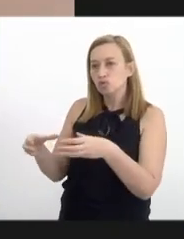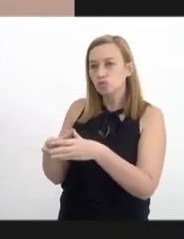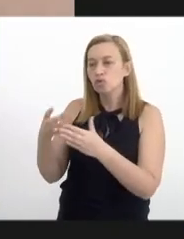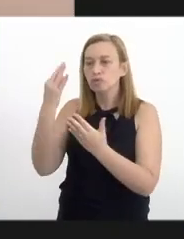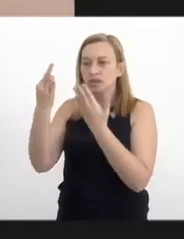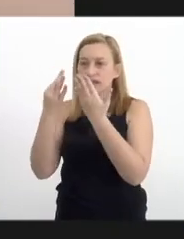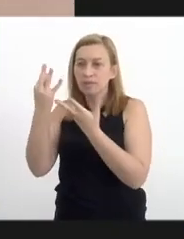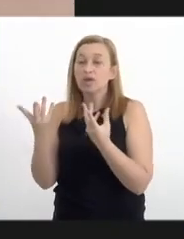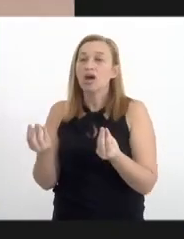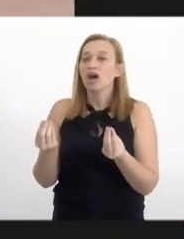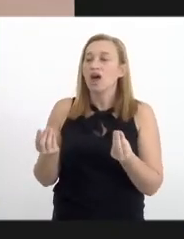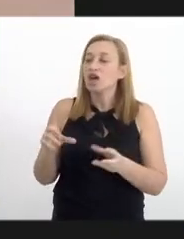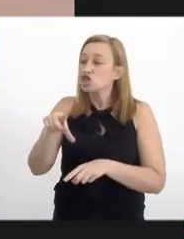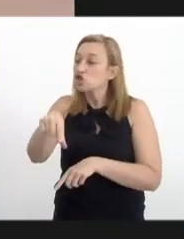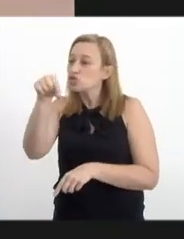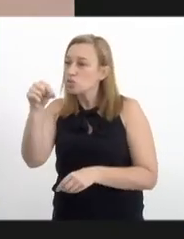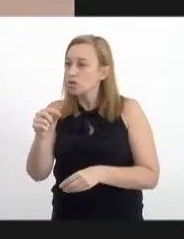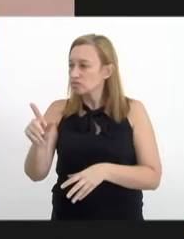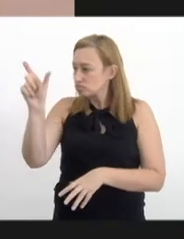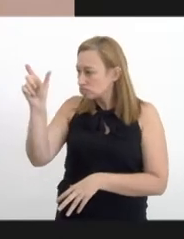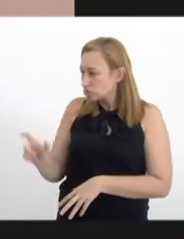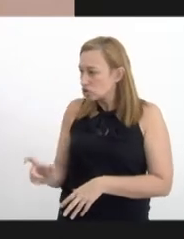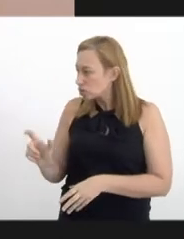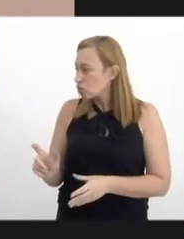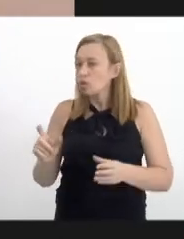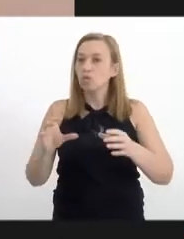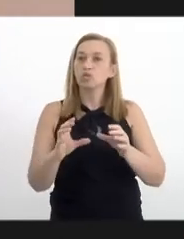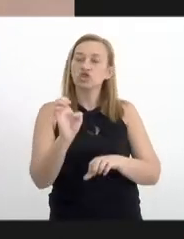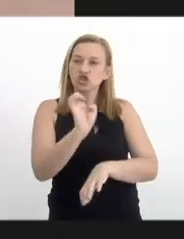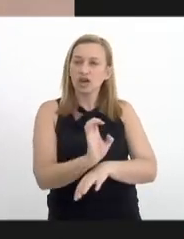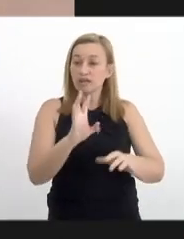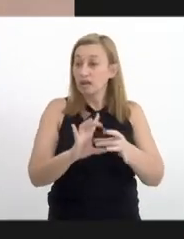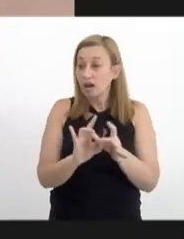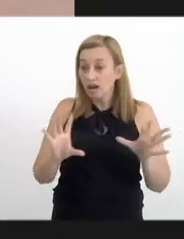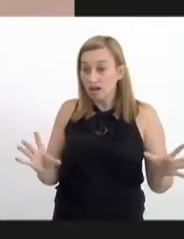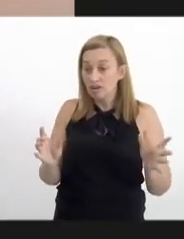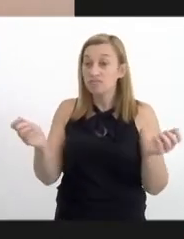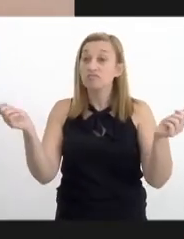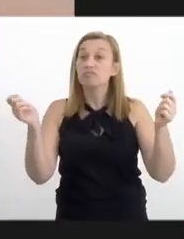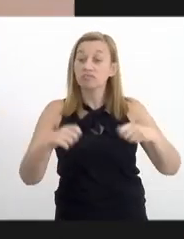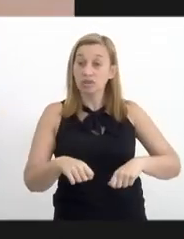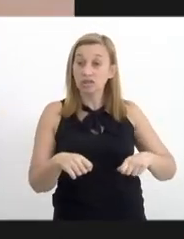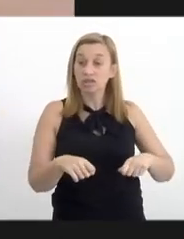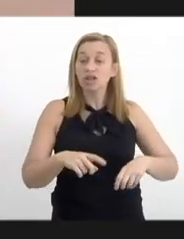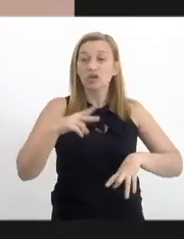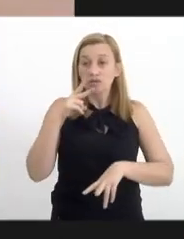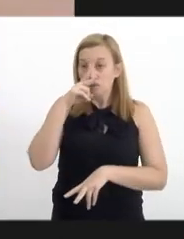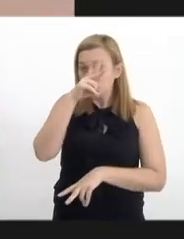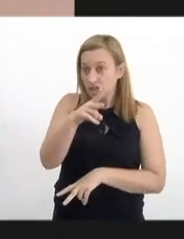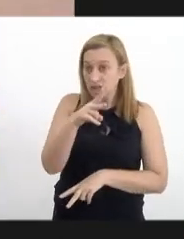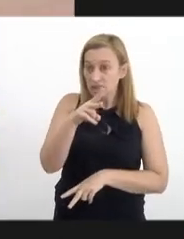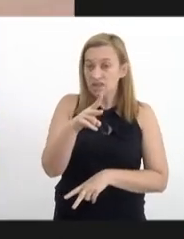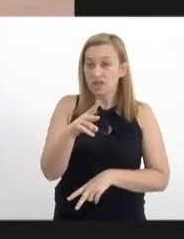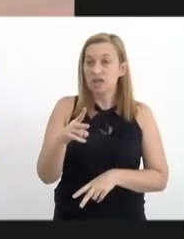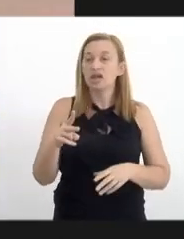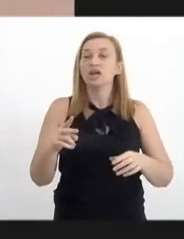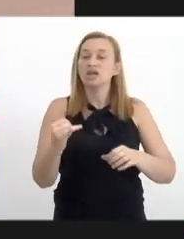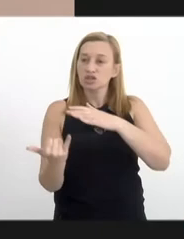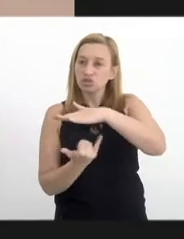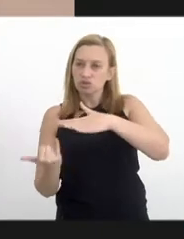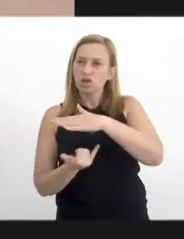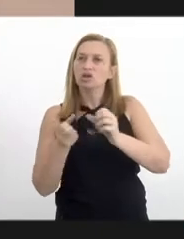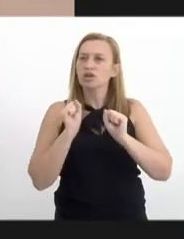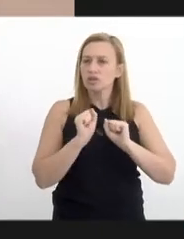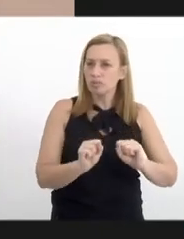escolha do sujeito, o Estado ele deve estar aberto e capaz de fortalecer essas instituições para que elas